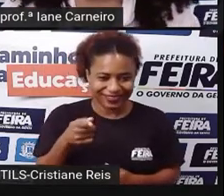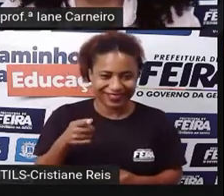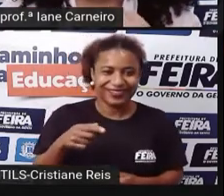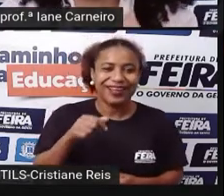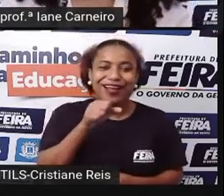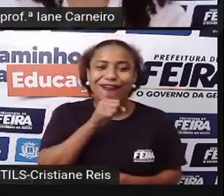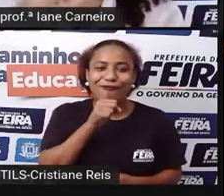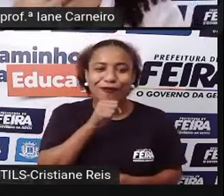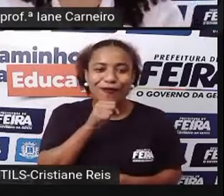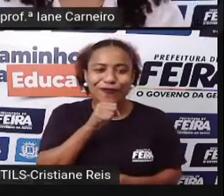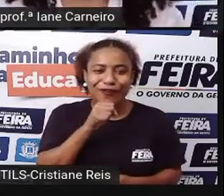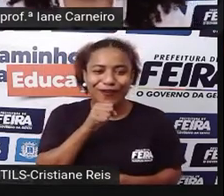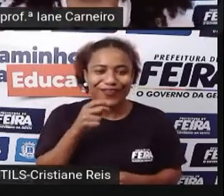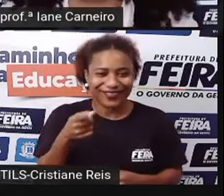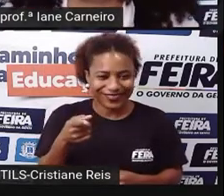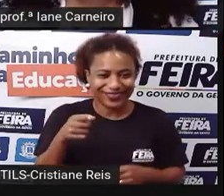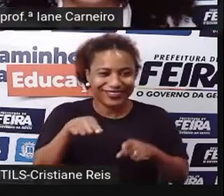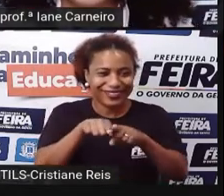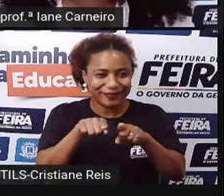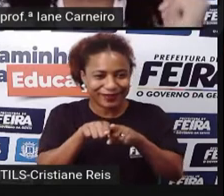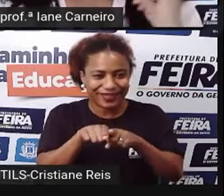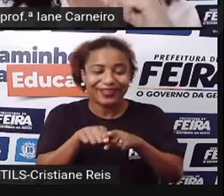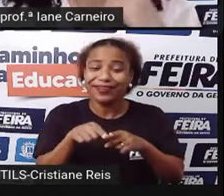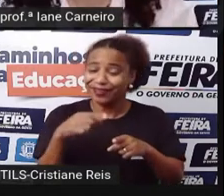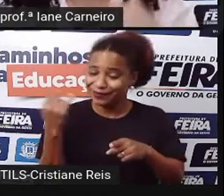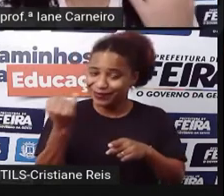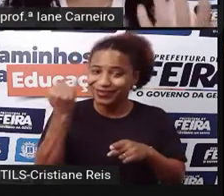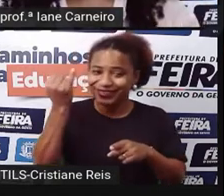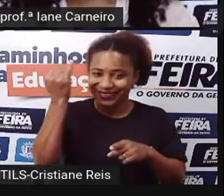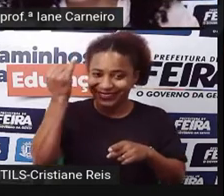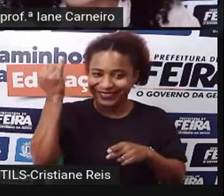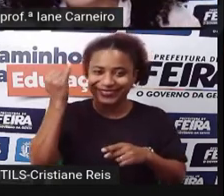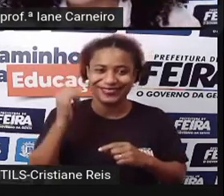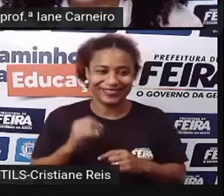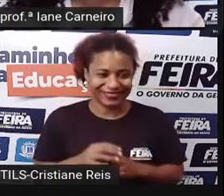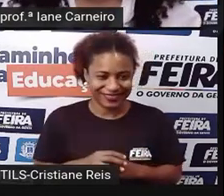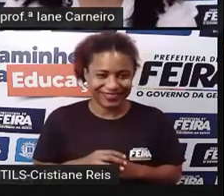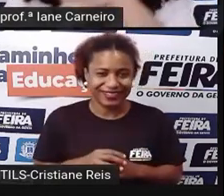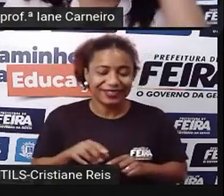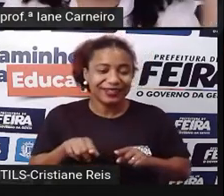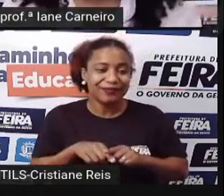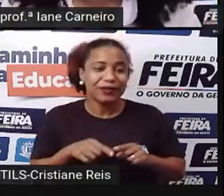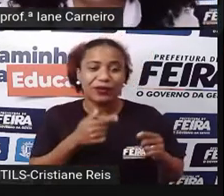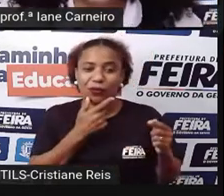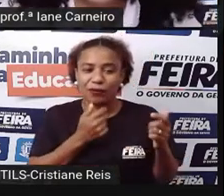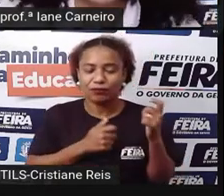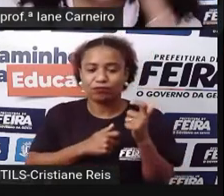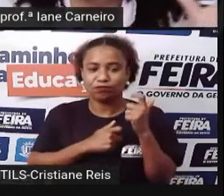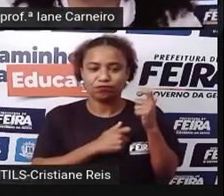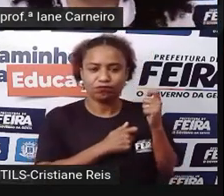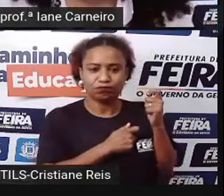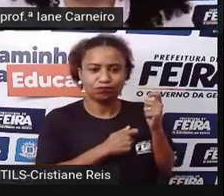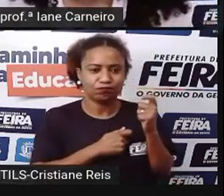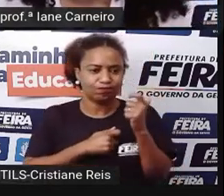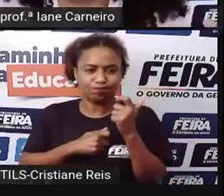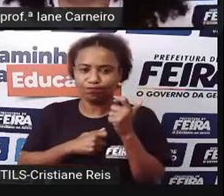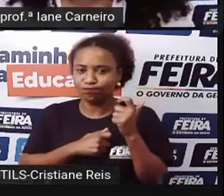o lobo se finge da vovó e tudo mais. Também tem o caçador, que é o que salva a